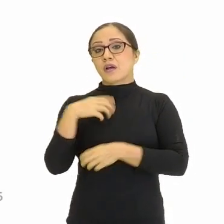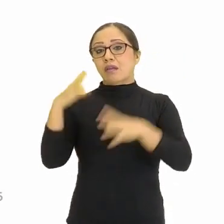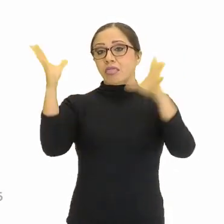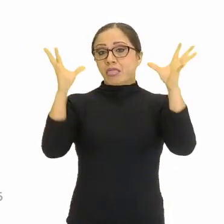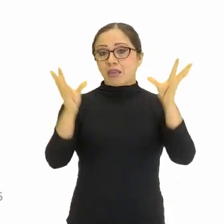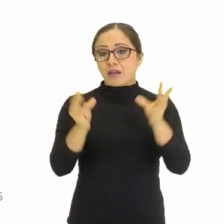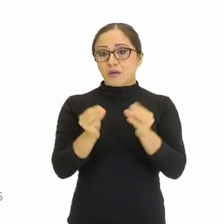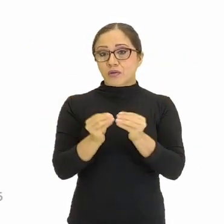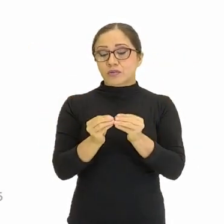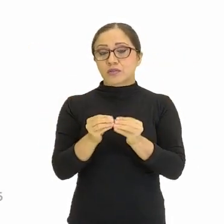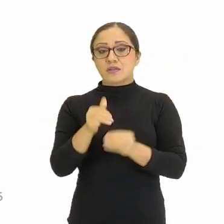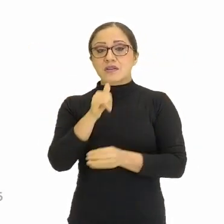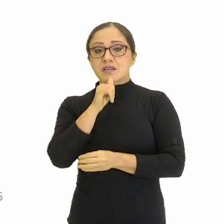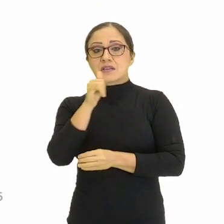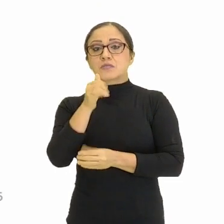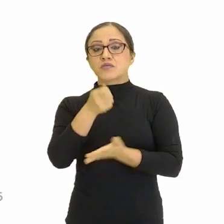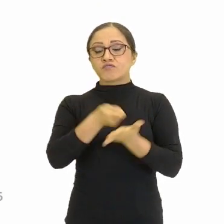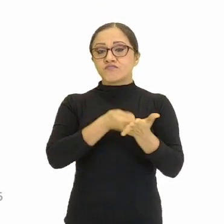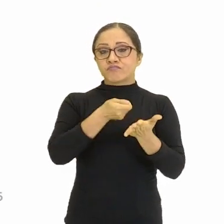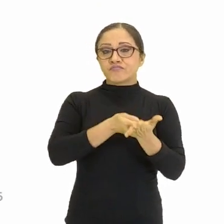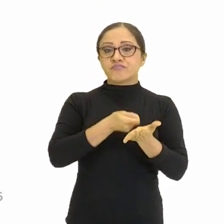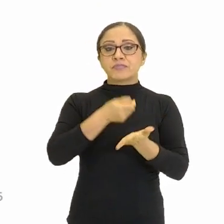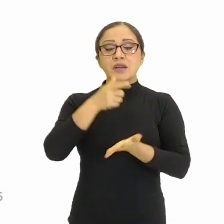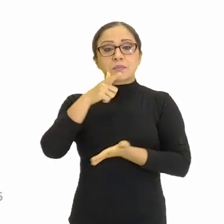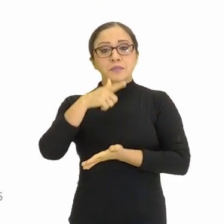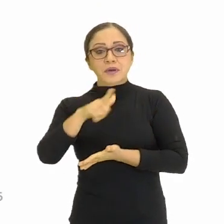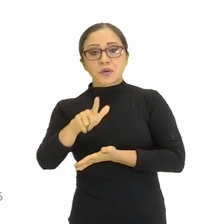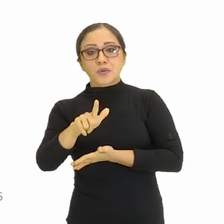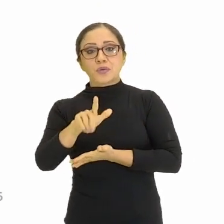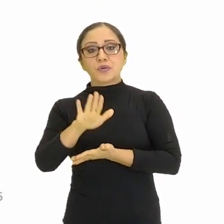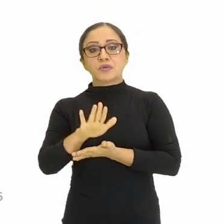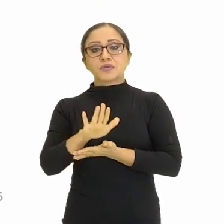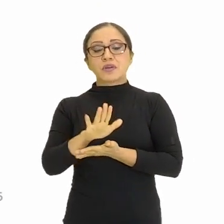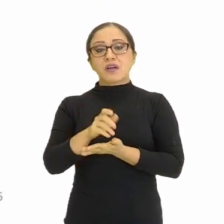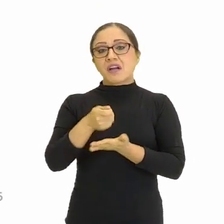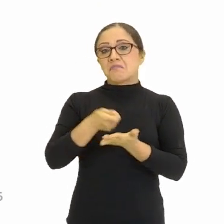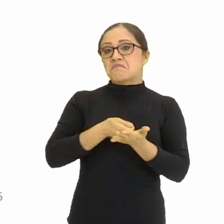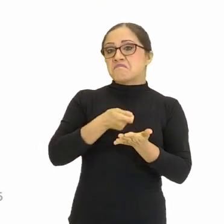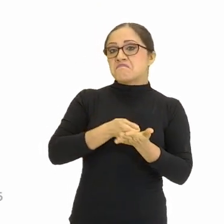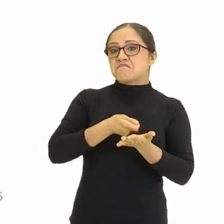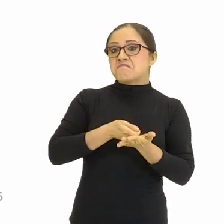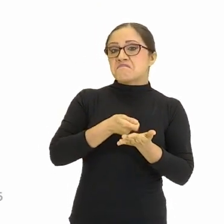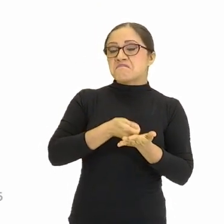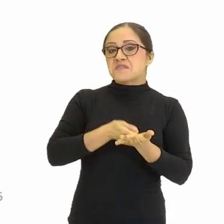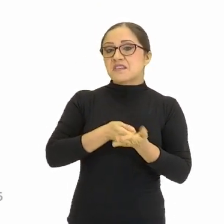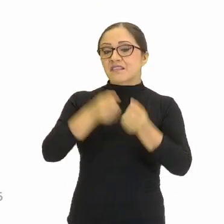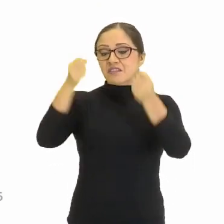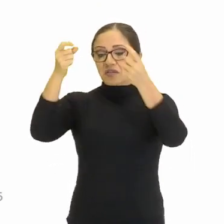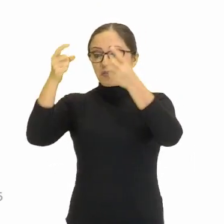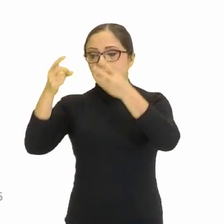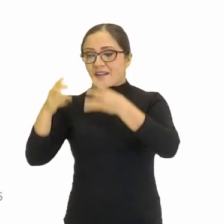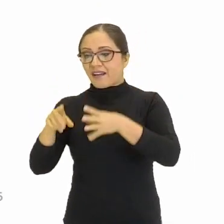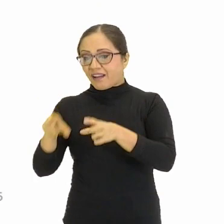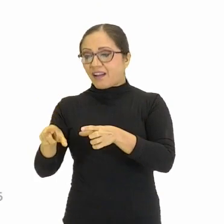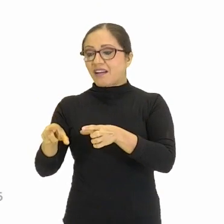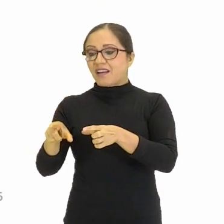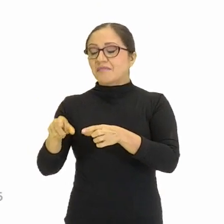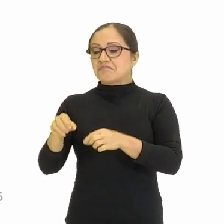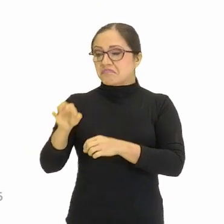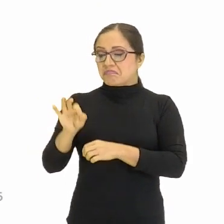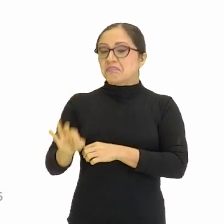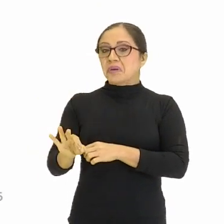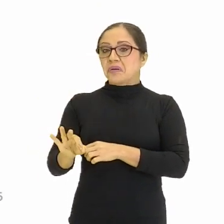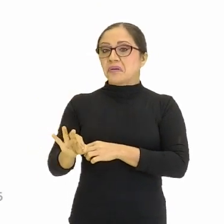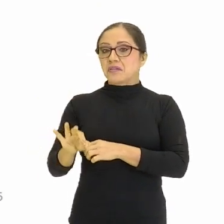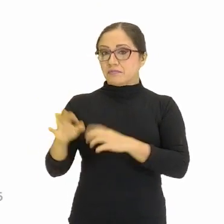quando eu vou testar para outros fenômenos ali, né? Ah, para esse fenômeno serviu essa explicação, para esse outro não serviu, isso também é uma